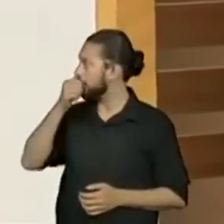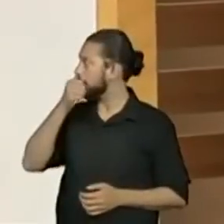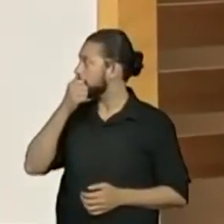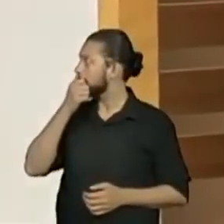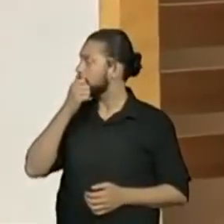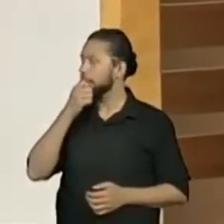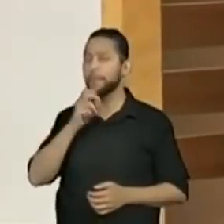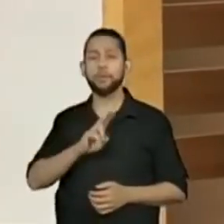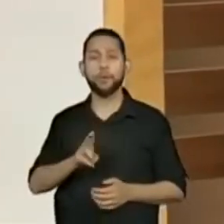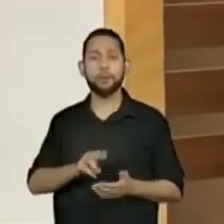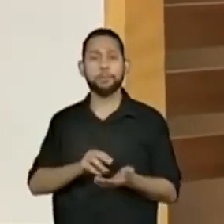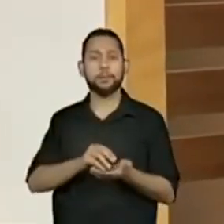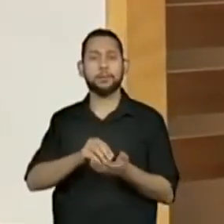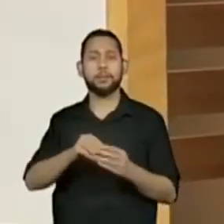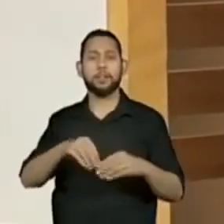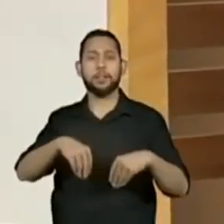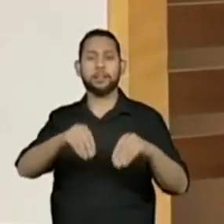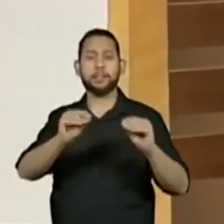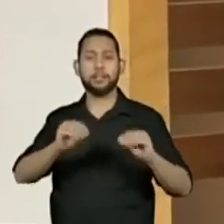Na mão? Na mão.